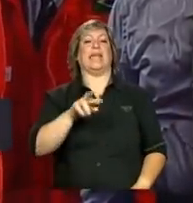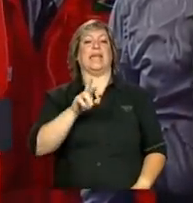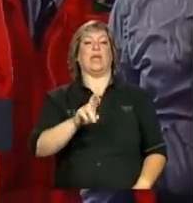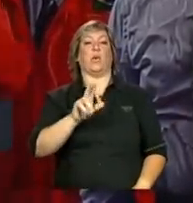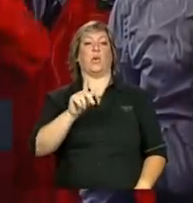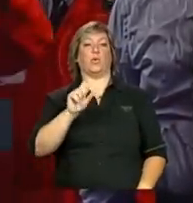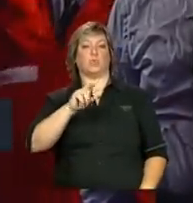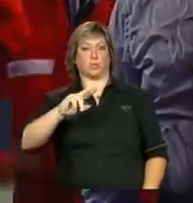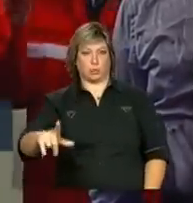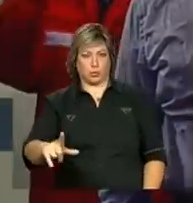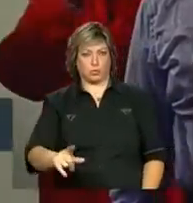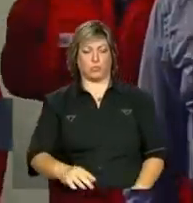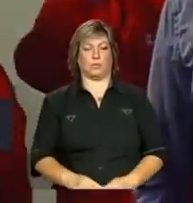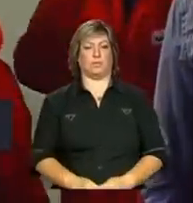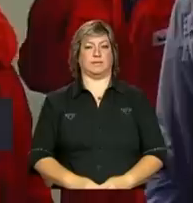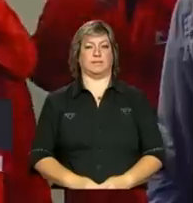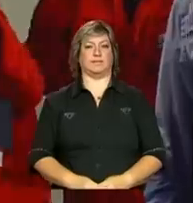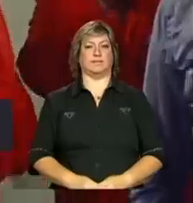Sul